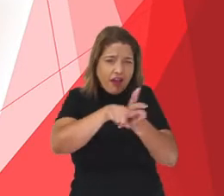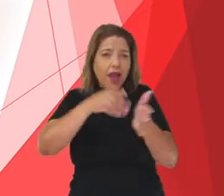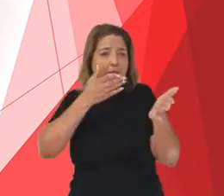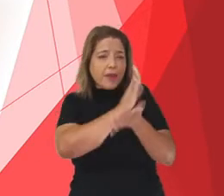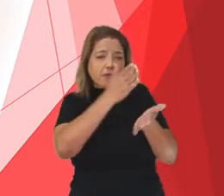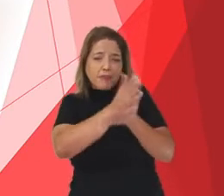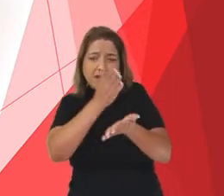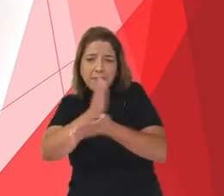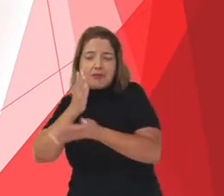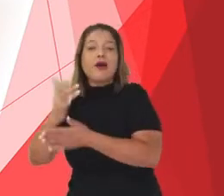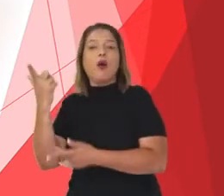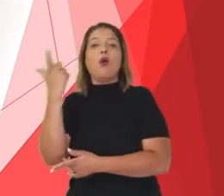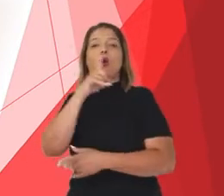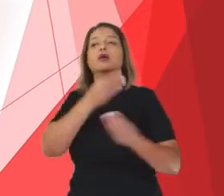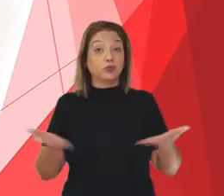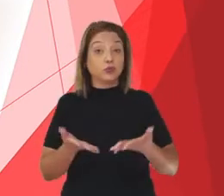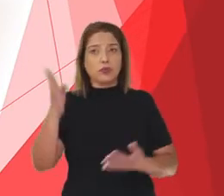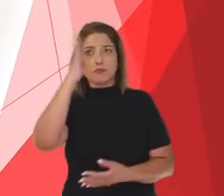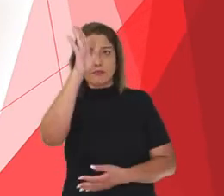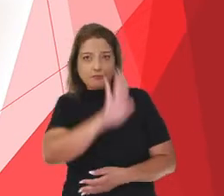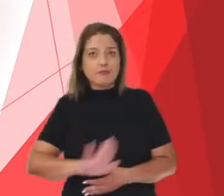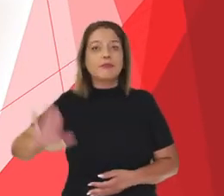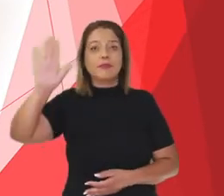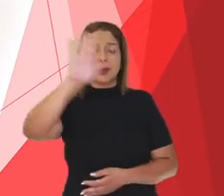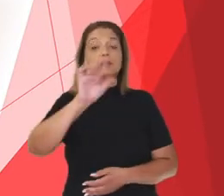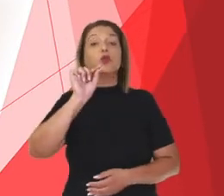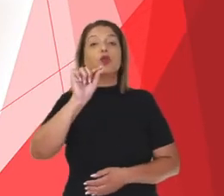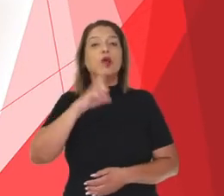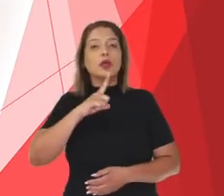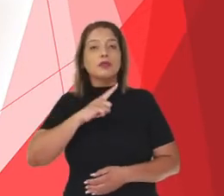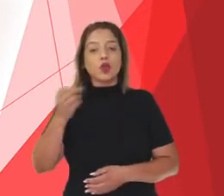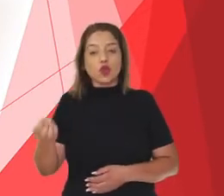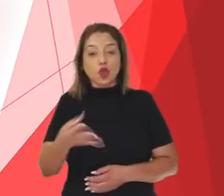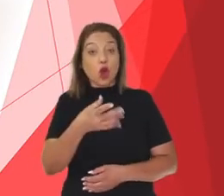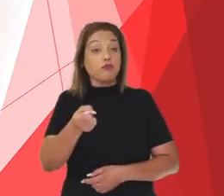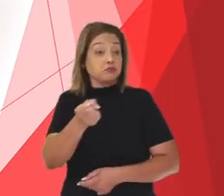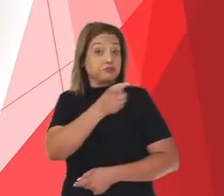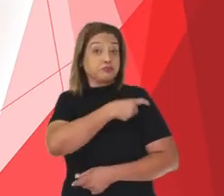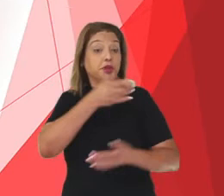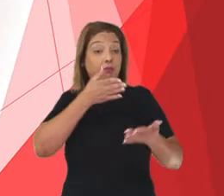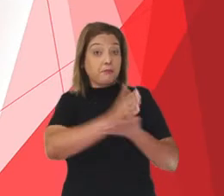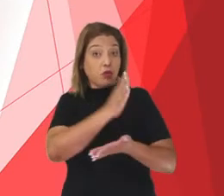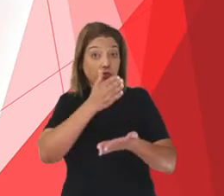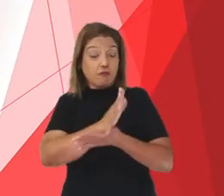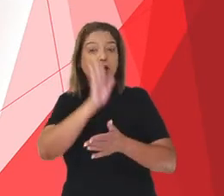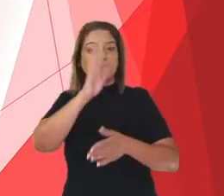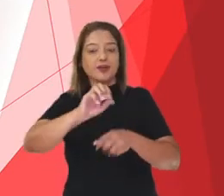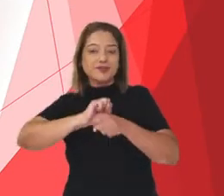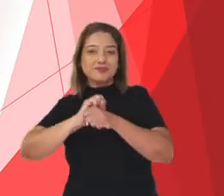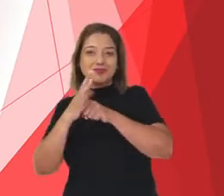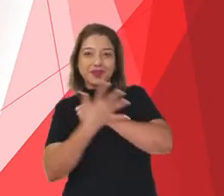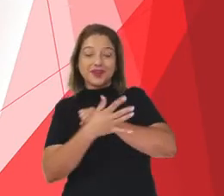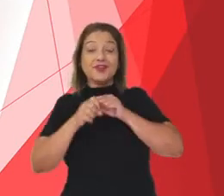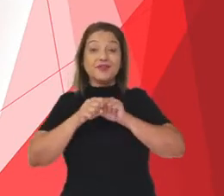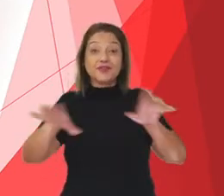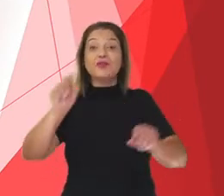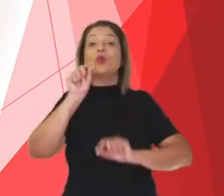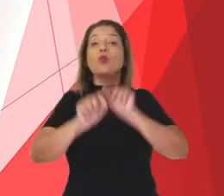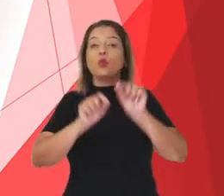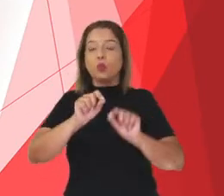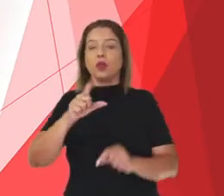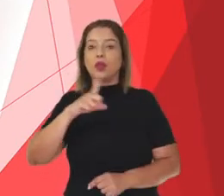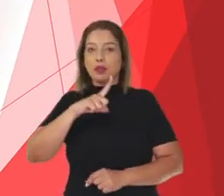aprovações. Atualmente no Brasil, as vacinas aprovadas contra a COVID-19 são